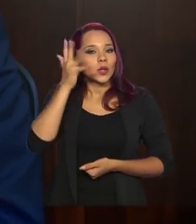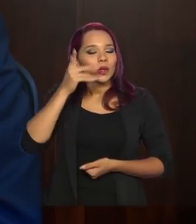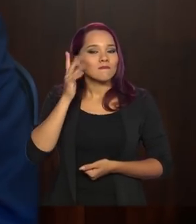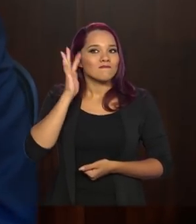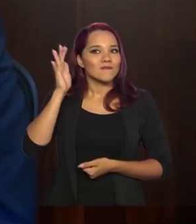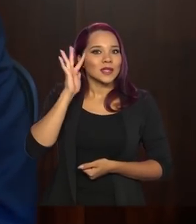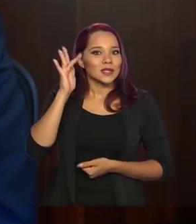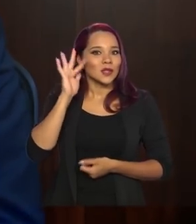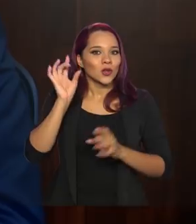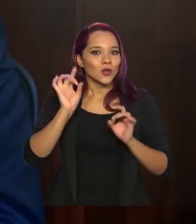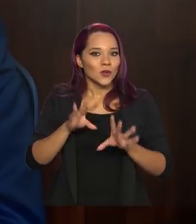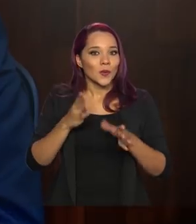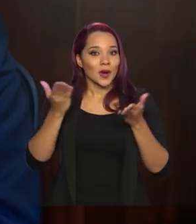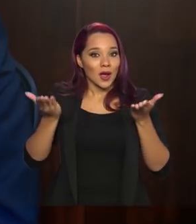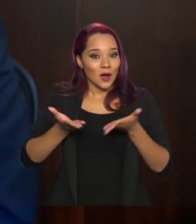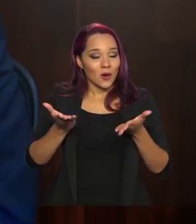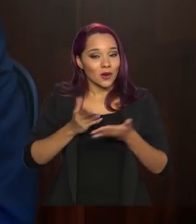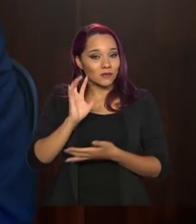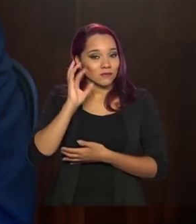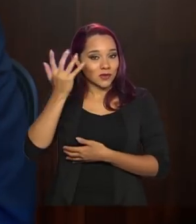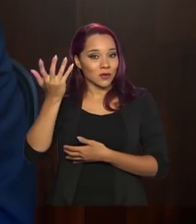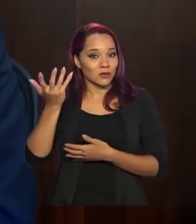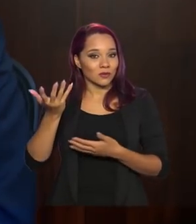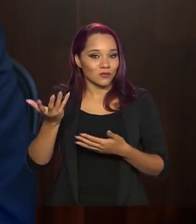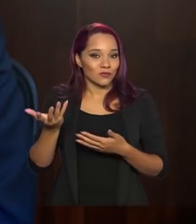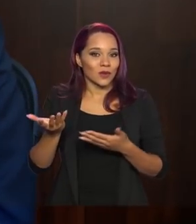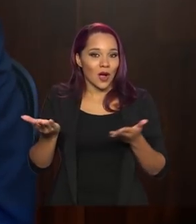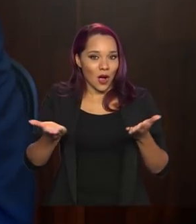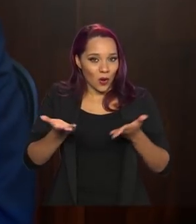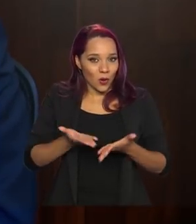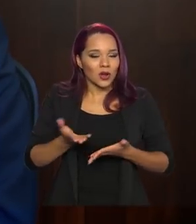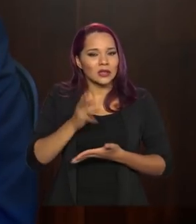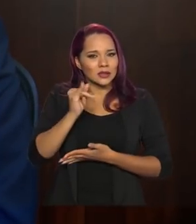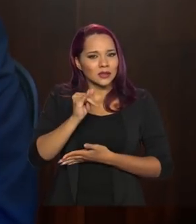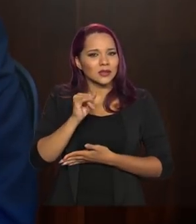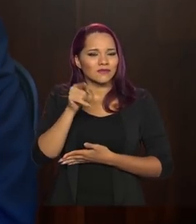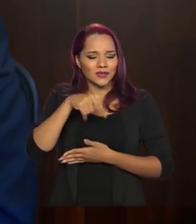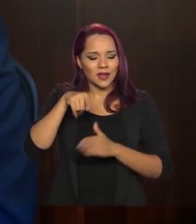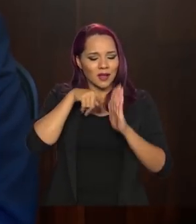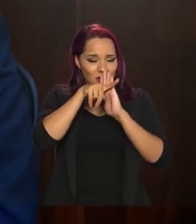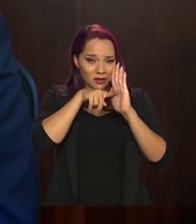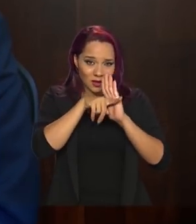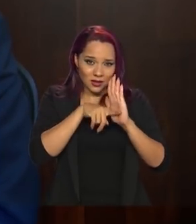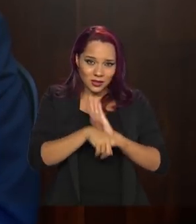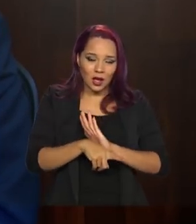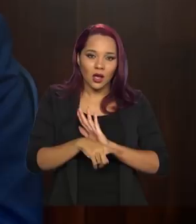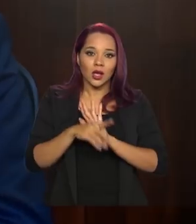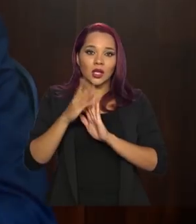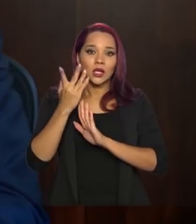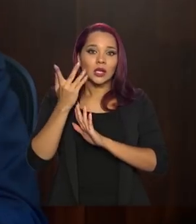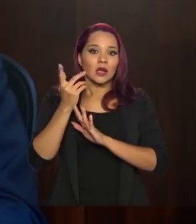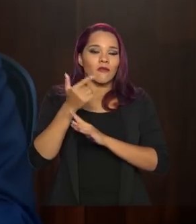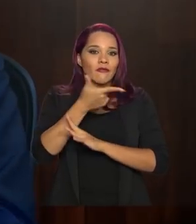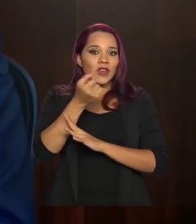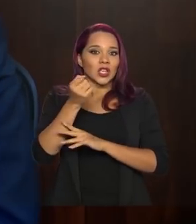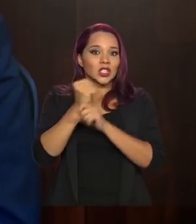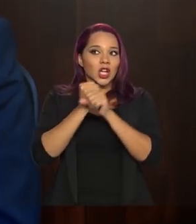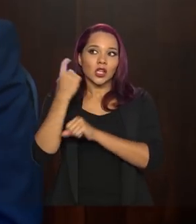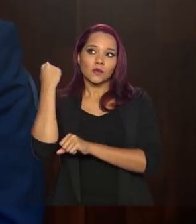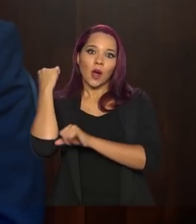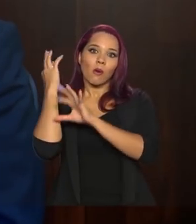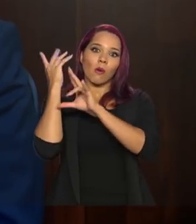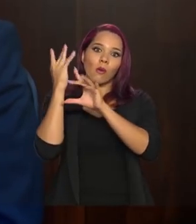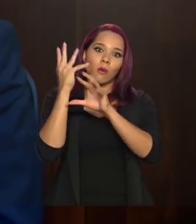essa situação que a gente está passando. Se você analisar, Gabriela, nos últimos 20 anos,